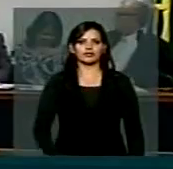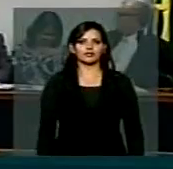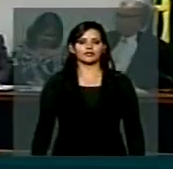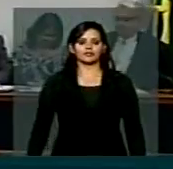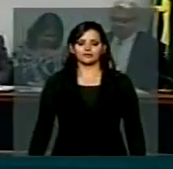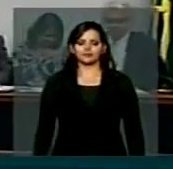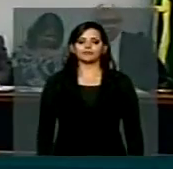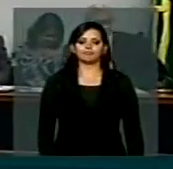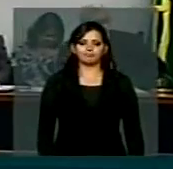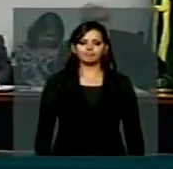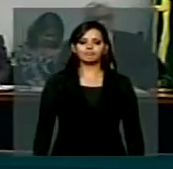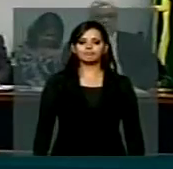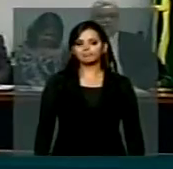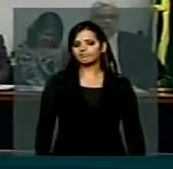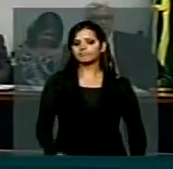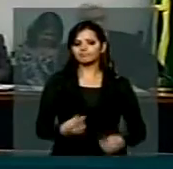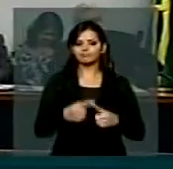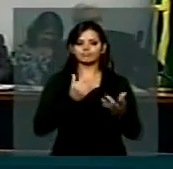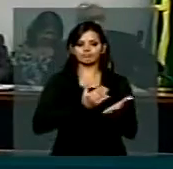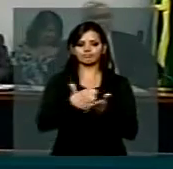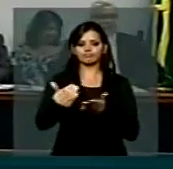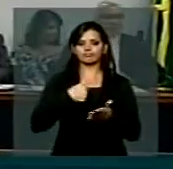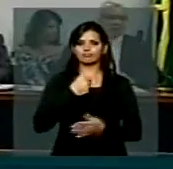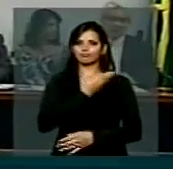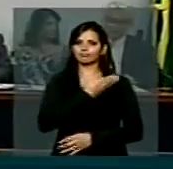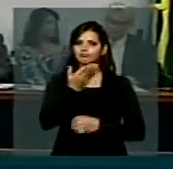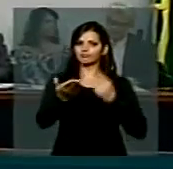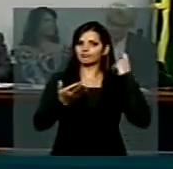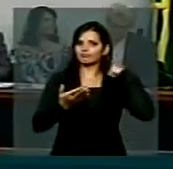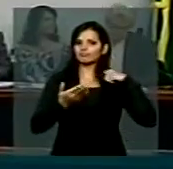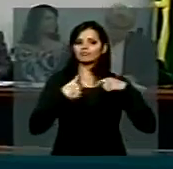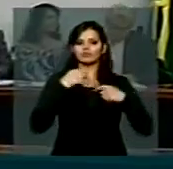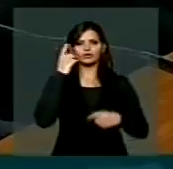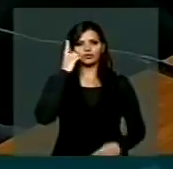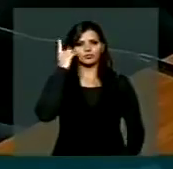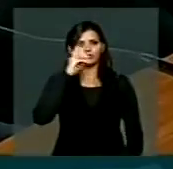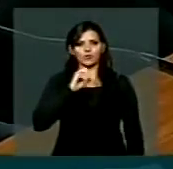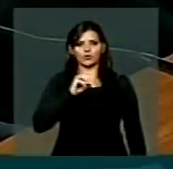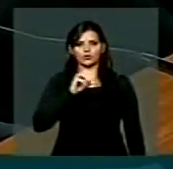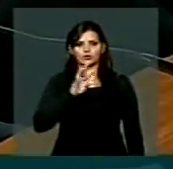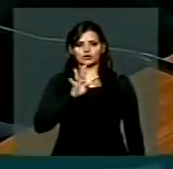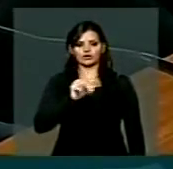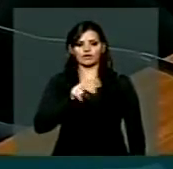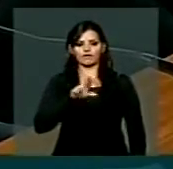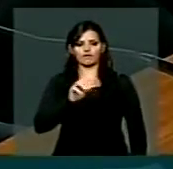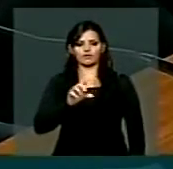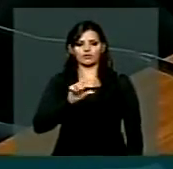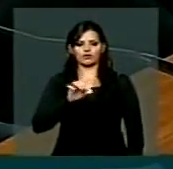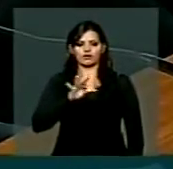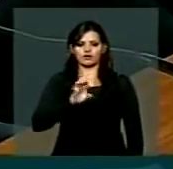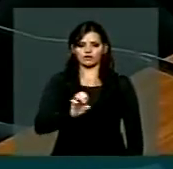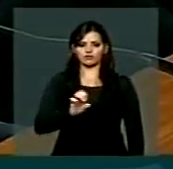parabenizá-los, começar pelo meu colega e amigo Otávio Leite, deputado,